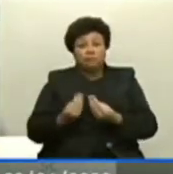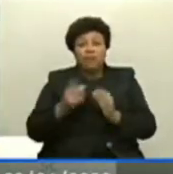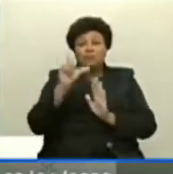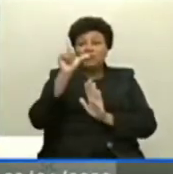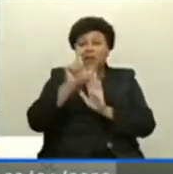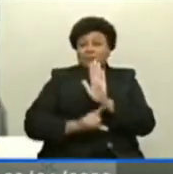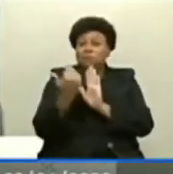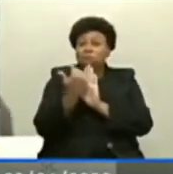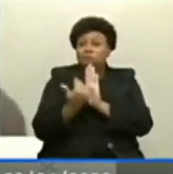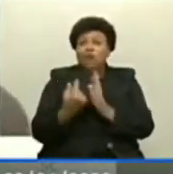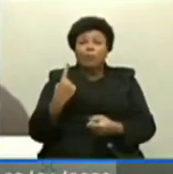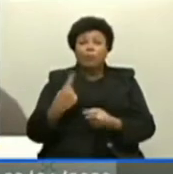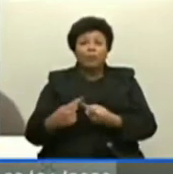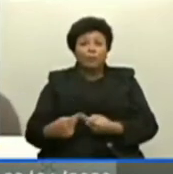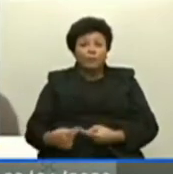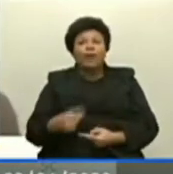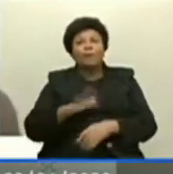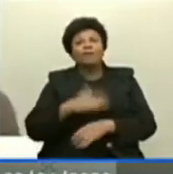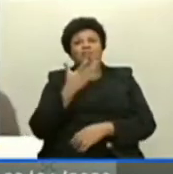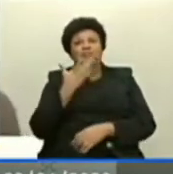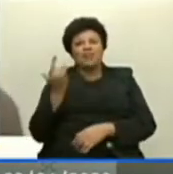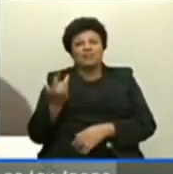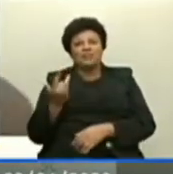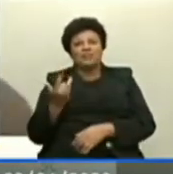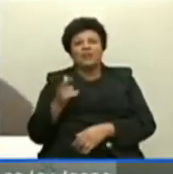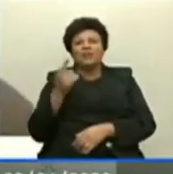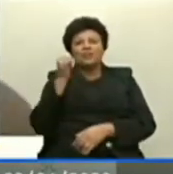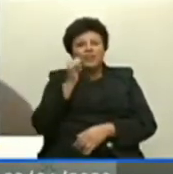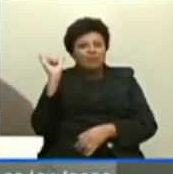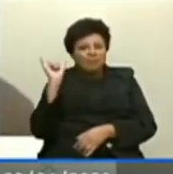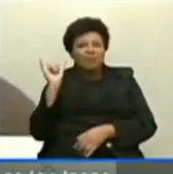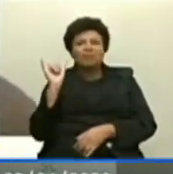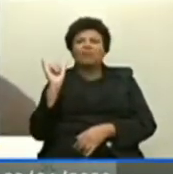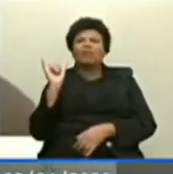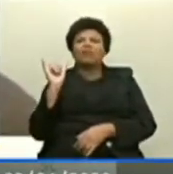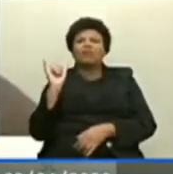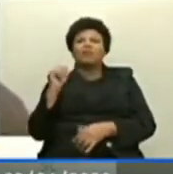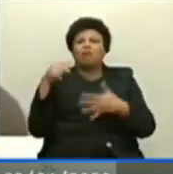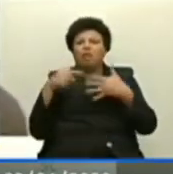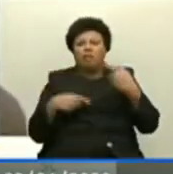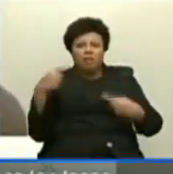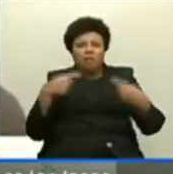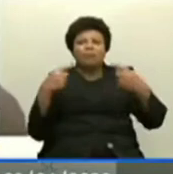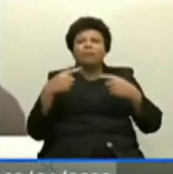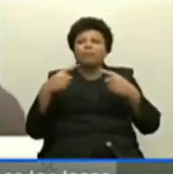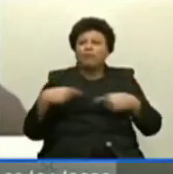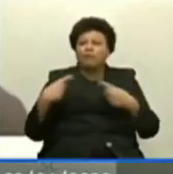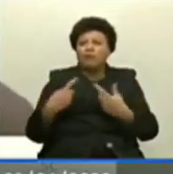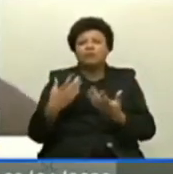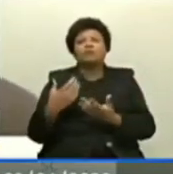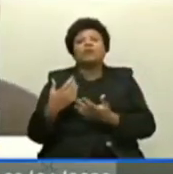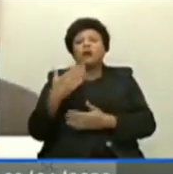e as razões já fica até mais fácil, e a gente evita toda, em casos pontuais, ficar provocando a Secretaria.